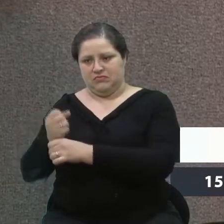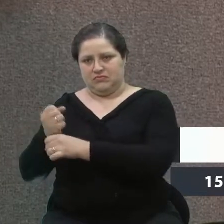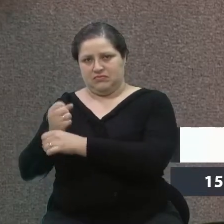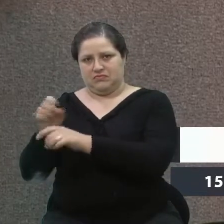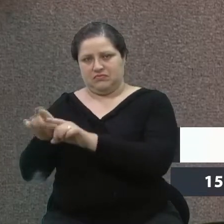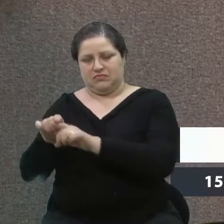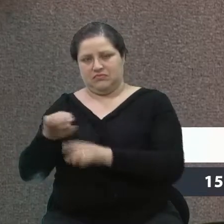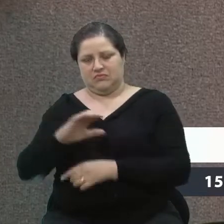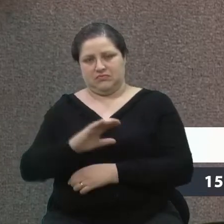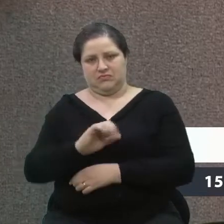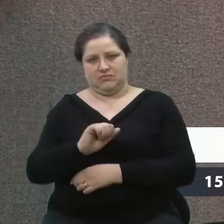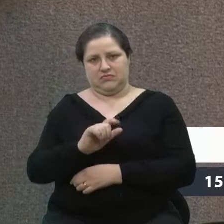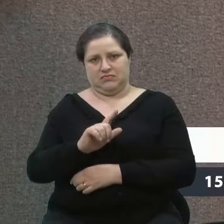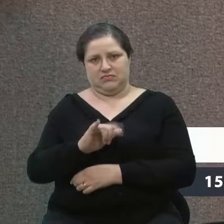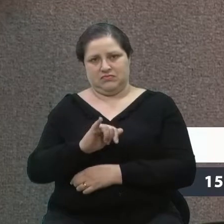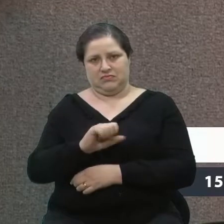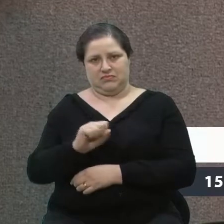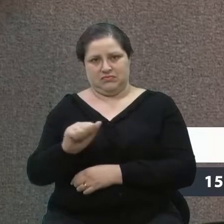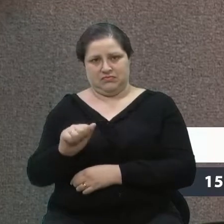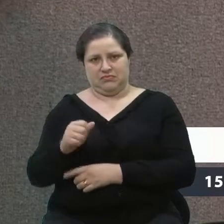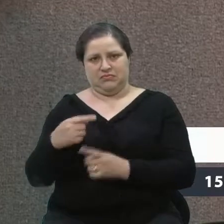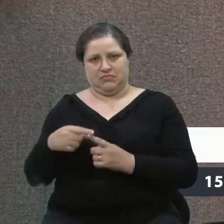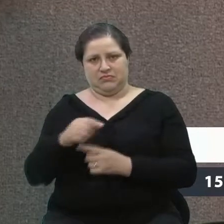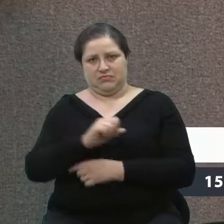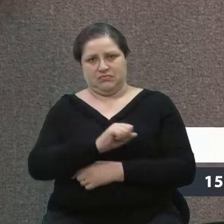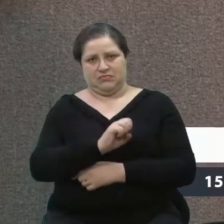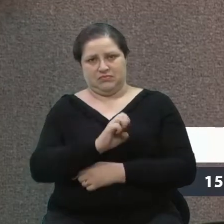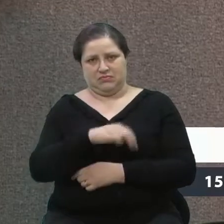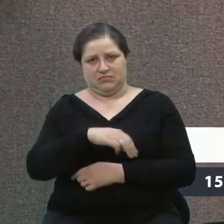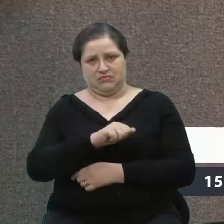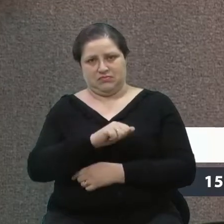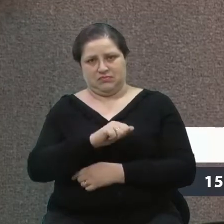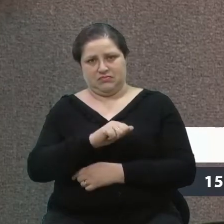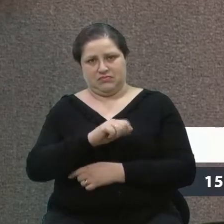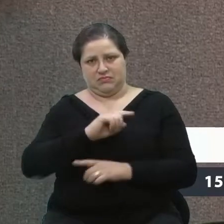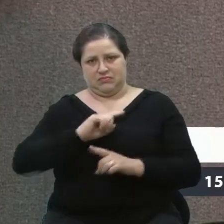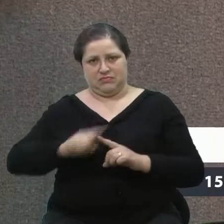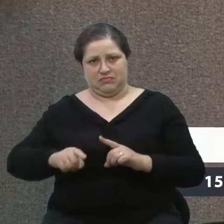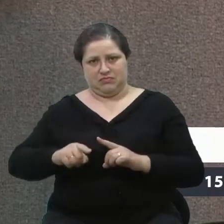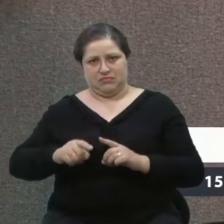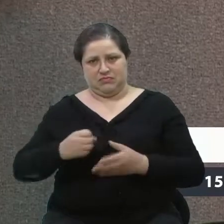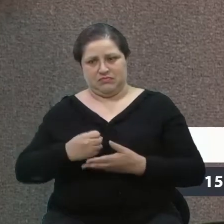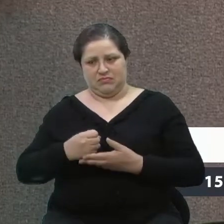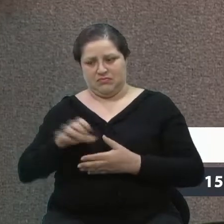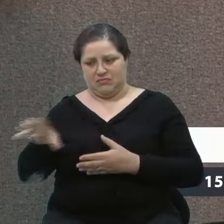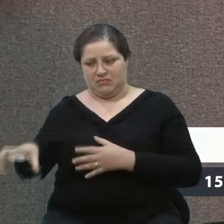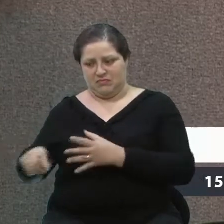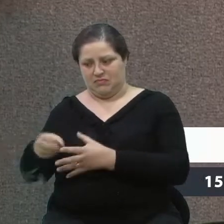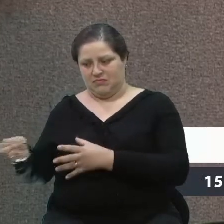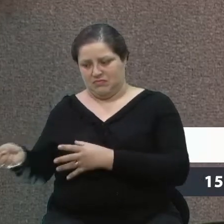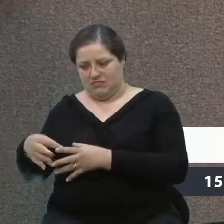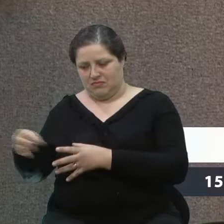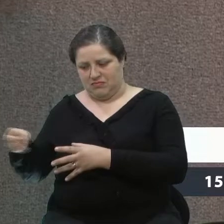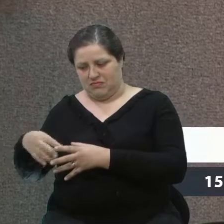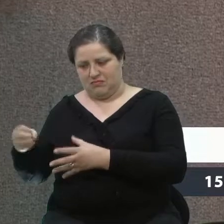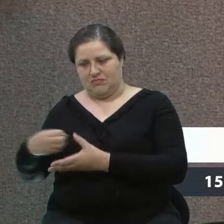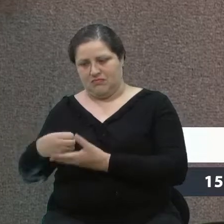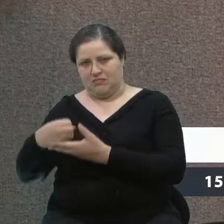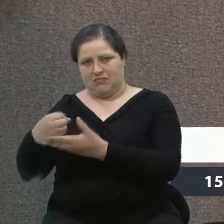SEMA proibiu eles de levar para o lixão. Então a Codeca não está mais podendo limpar esses entulhos.